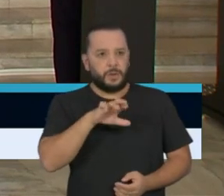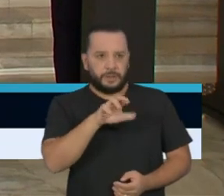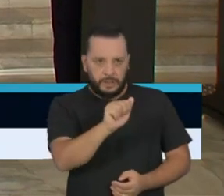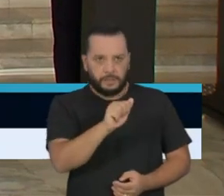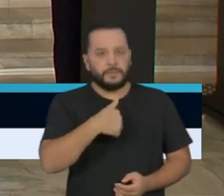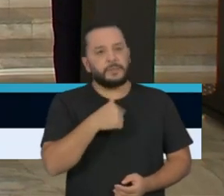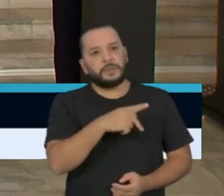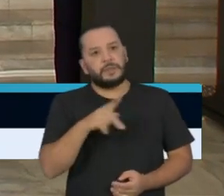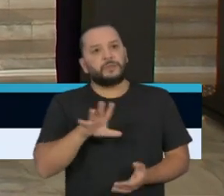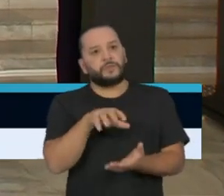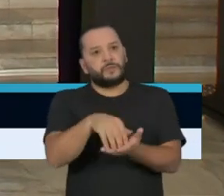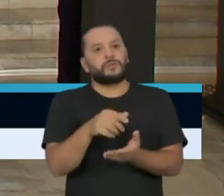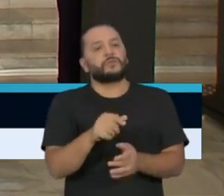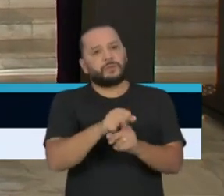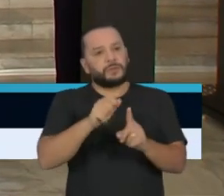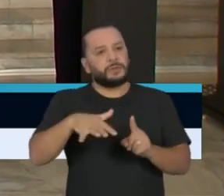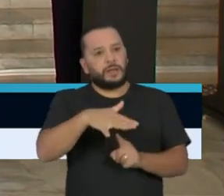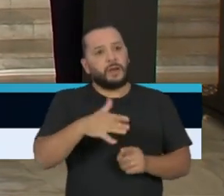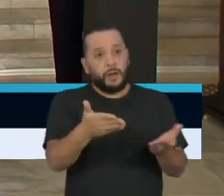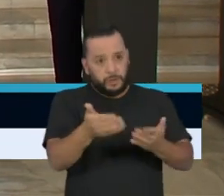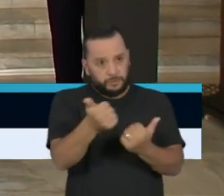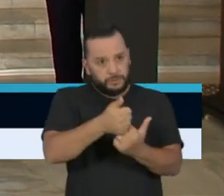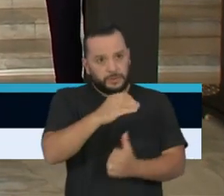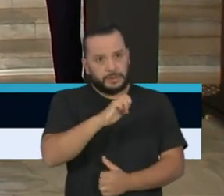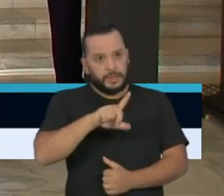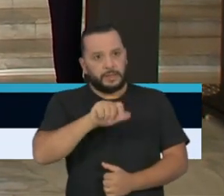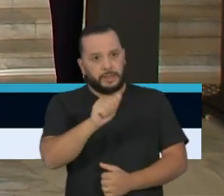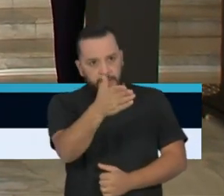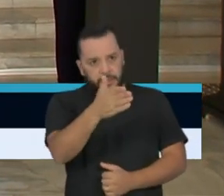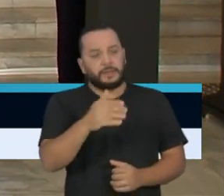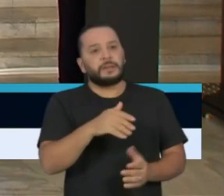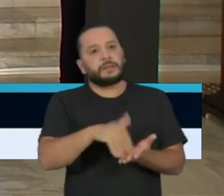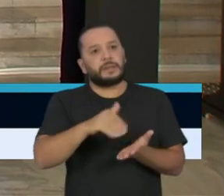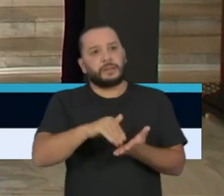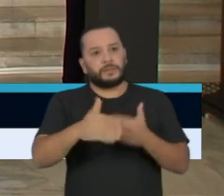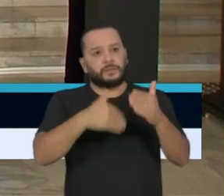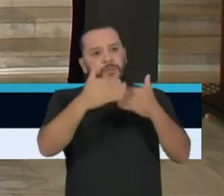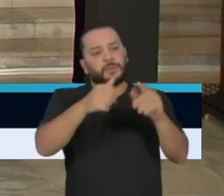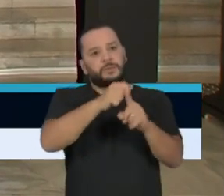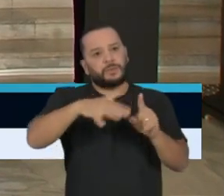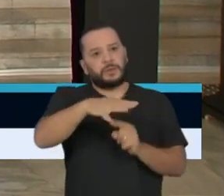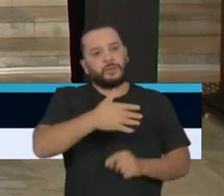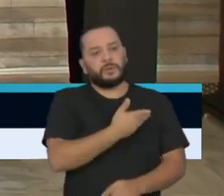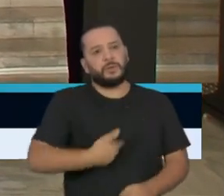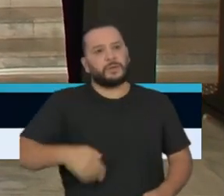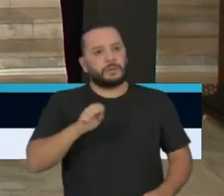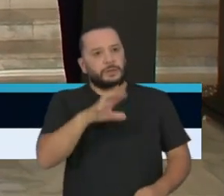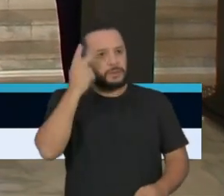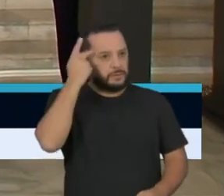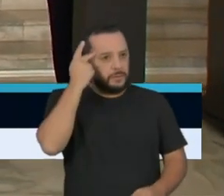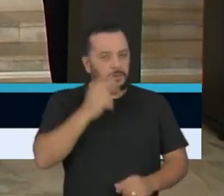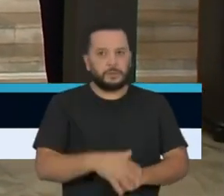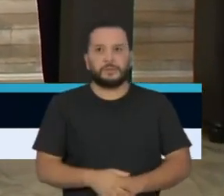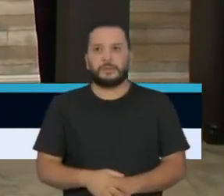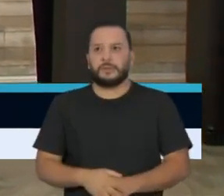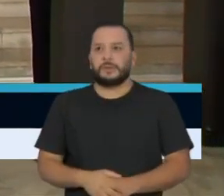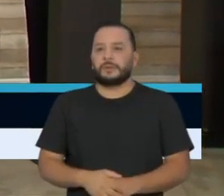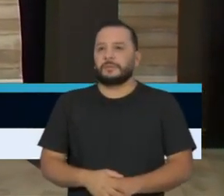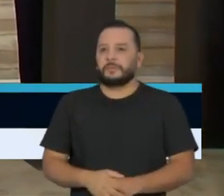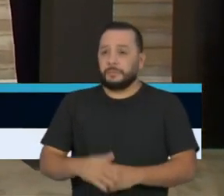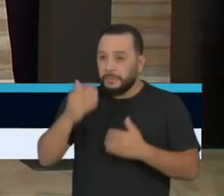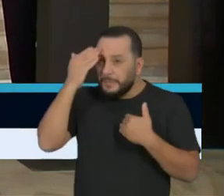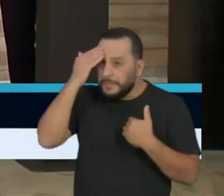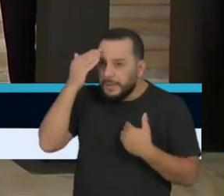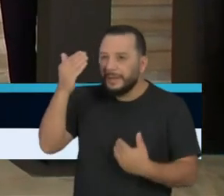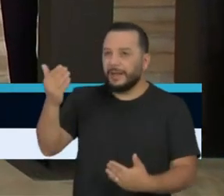passo a palavra a você, Célia Parnes, secretária de desenvolvimento social do governo do estado de São Paulo. Obrigada, governador,